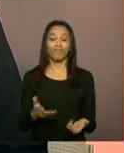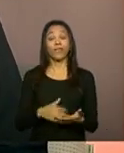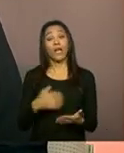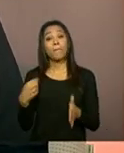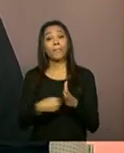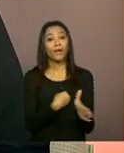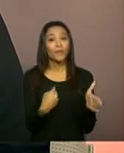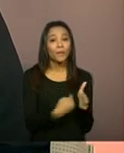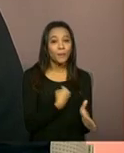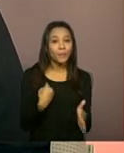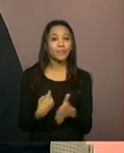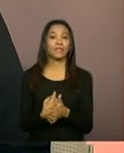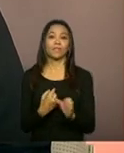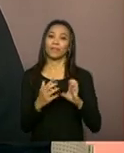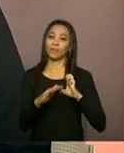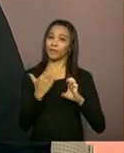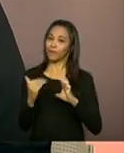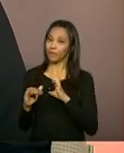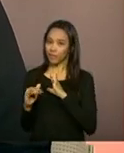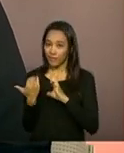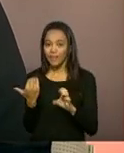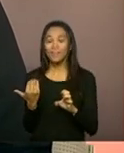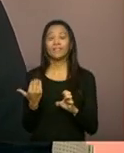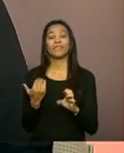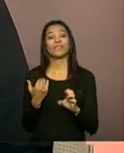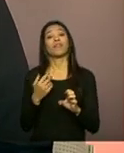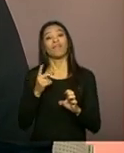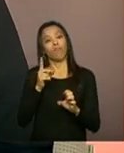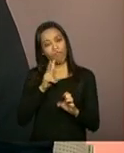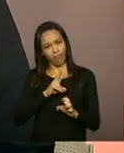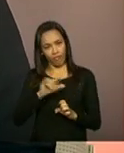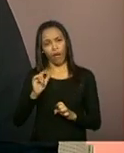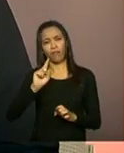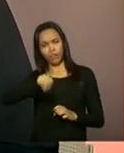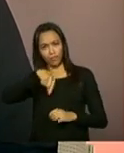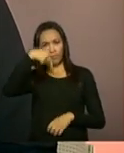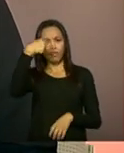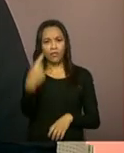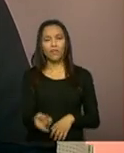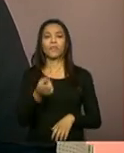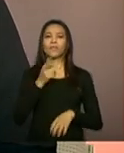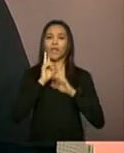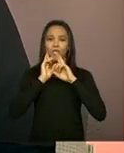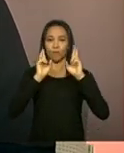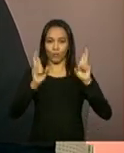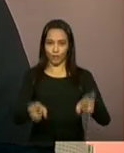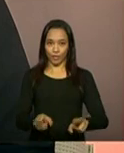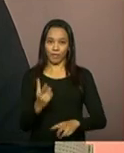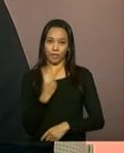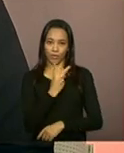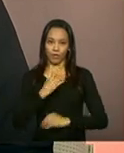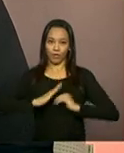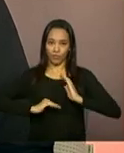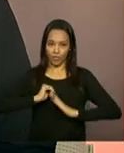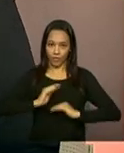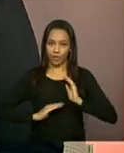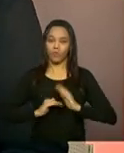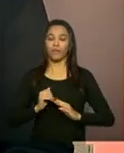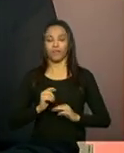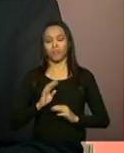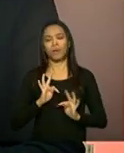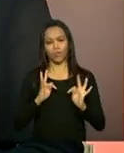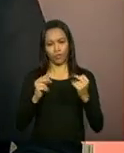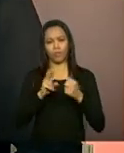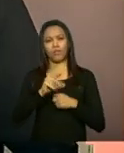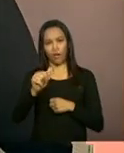perguntas enviadas por e-mail serão respondidas posteriormente pelas técnicas. Mas serão respondidas todas.